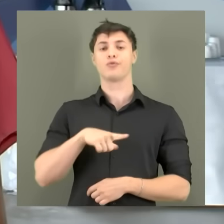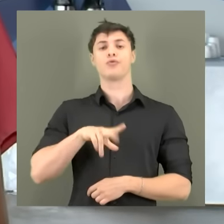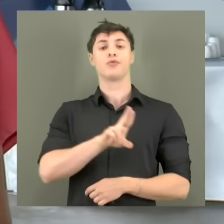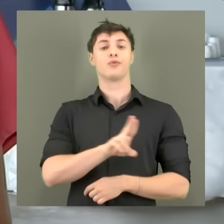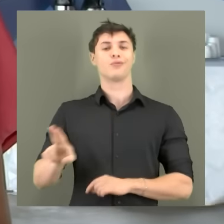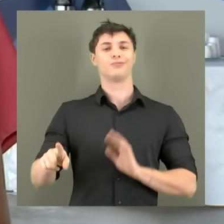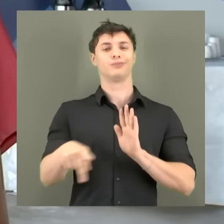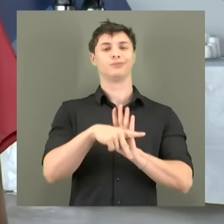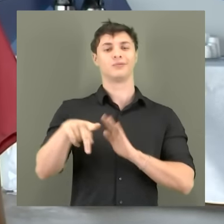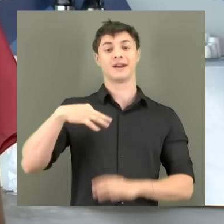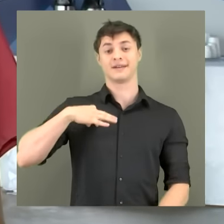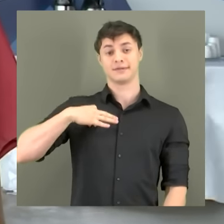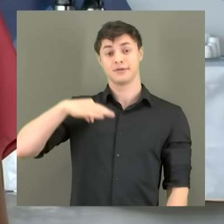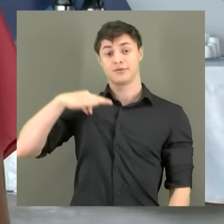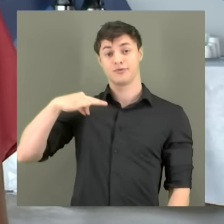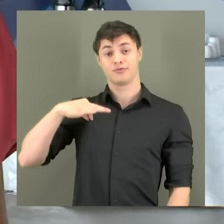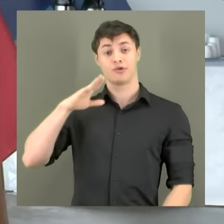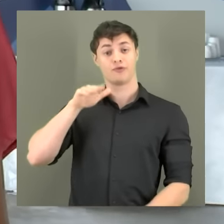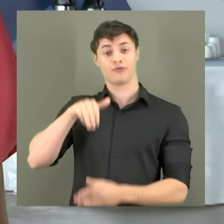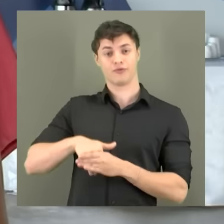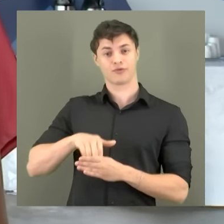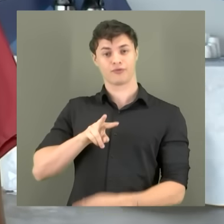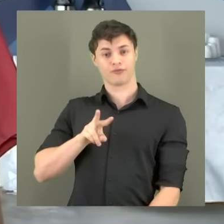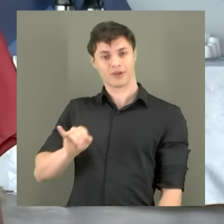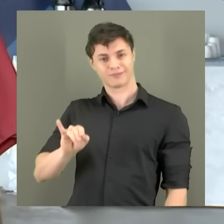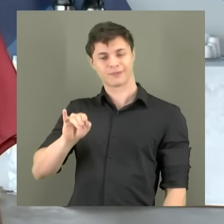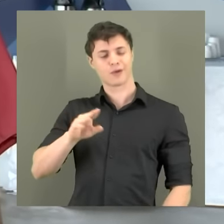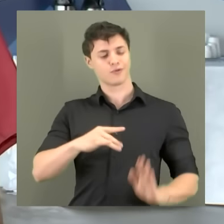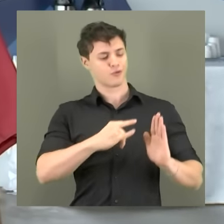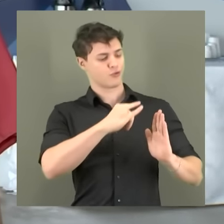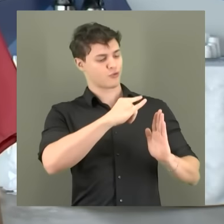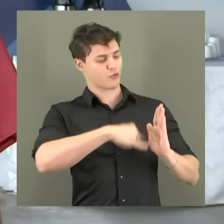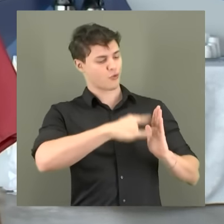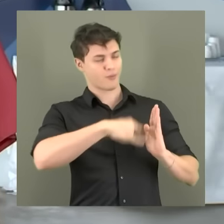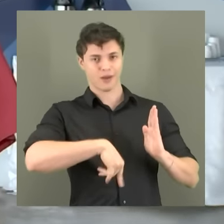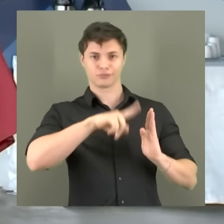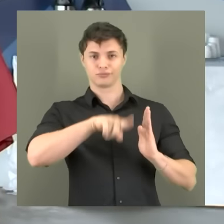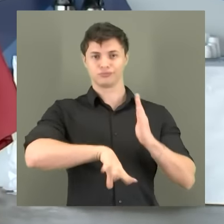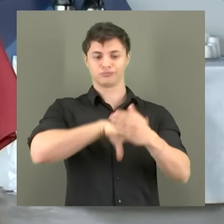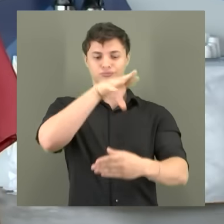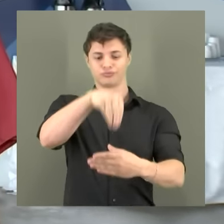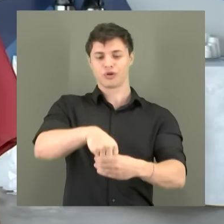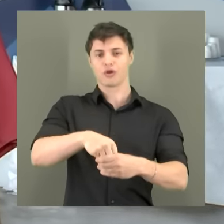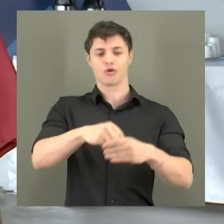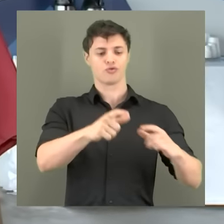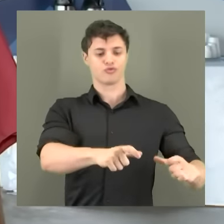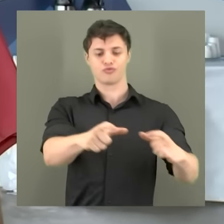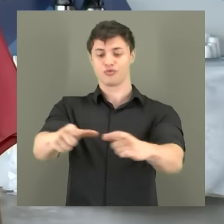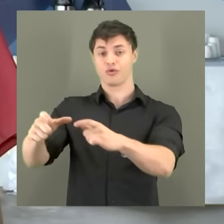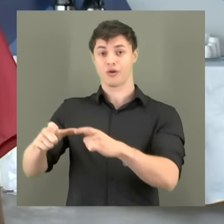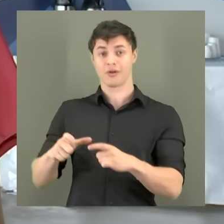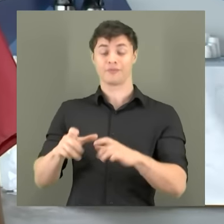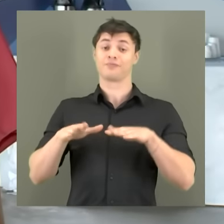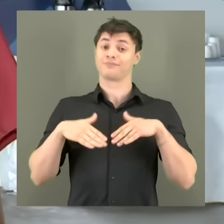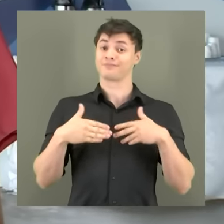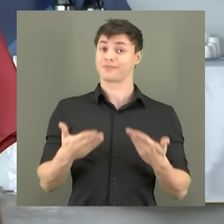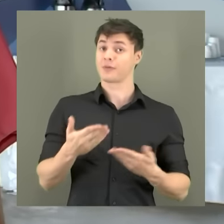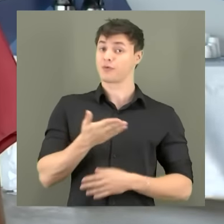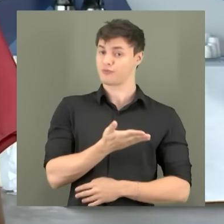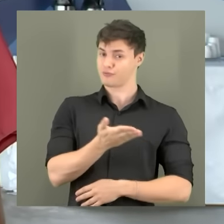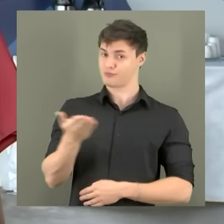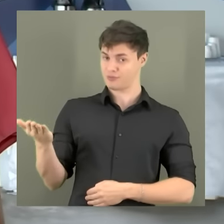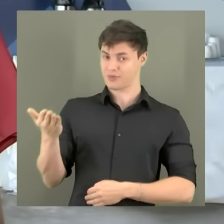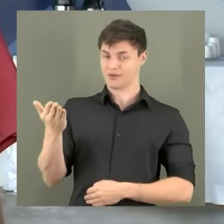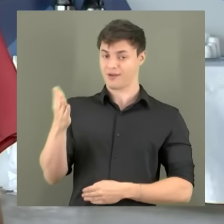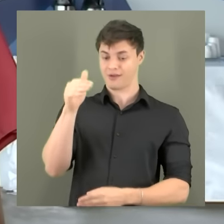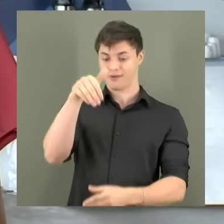em que os eleitores vão votar em cada urna, esse documento ele é afixado em cada sessão eleitoral, portanto os eleitores têm